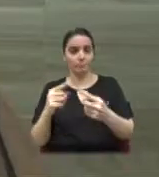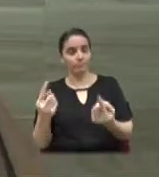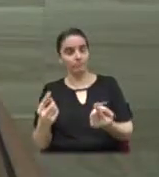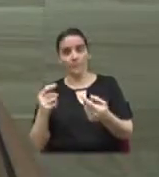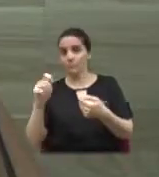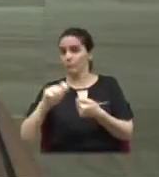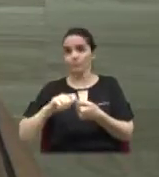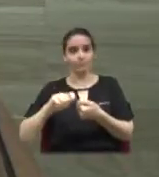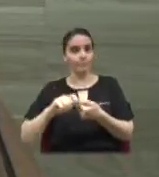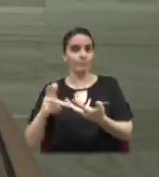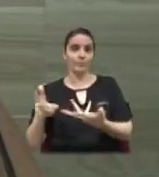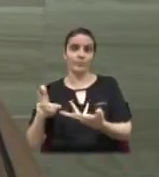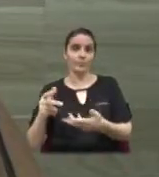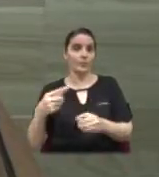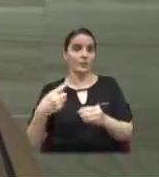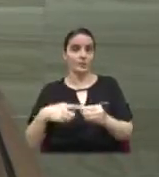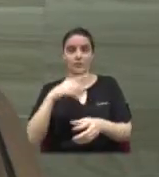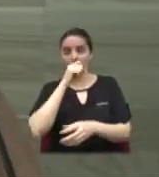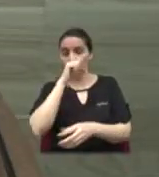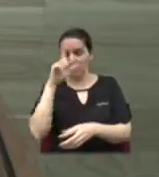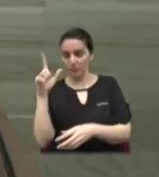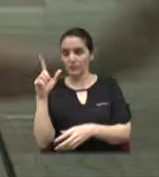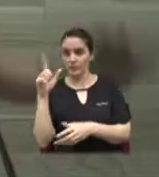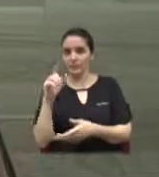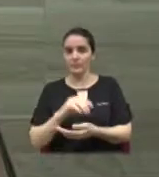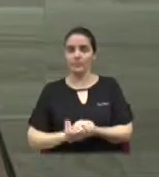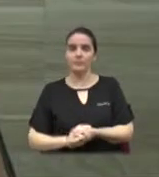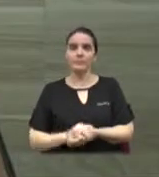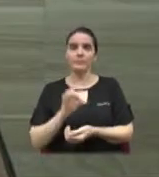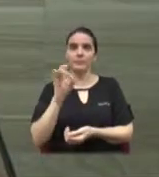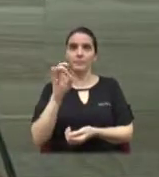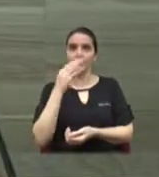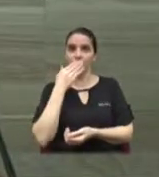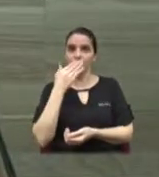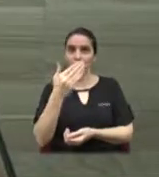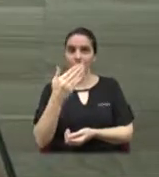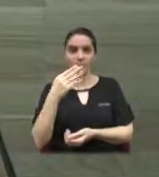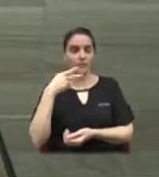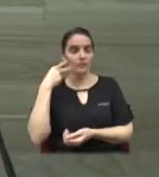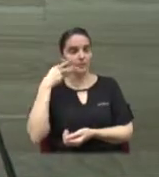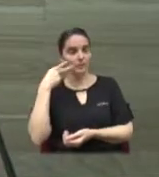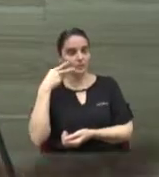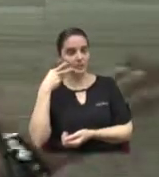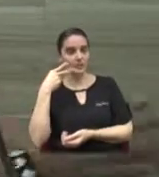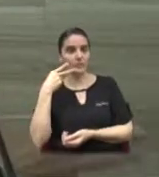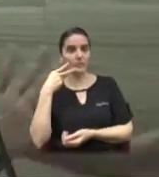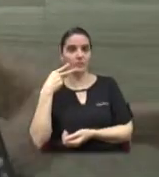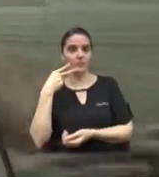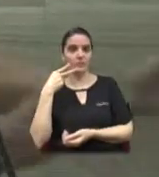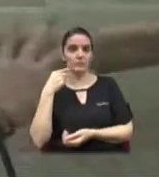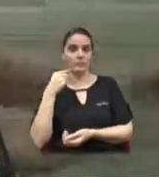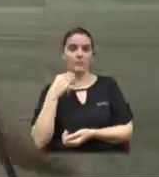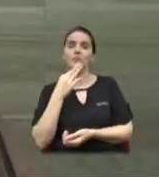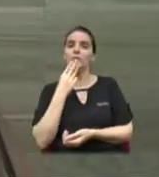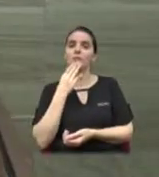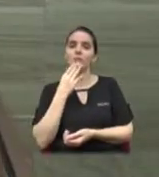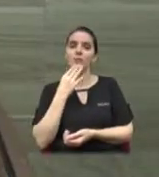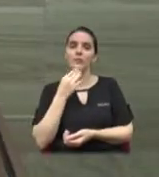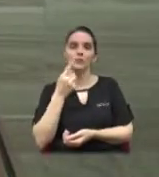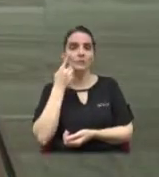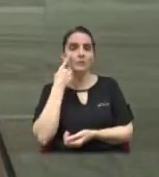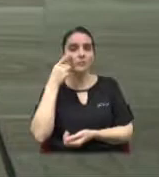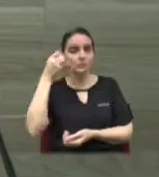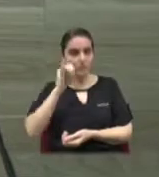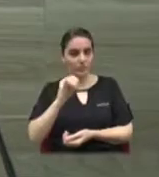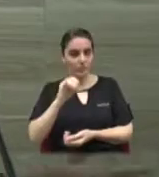casa na cidade de Limeira. Então, depois, só peço que o vereador confirme, eu estava conversando com